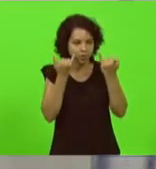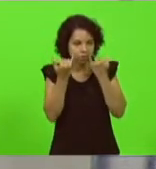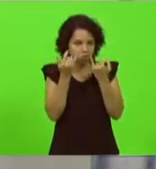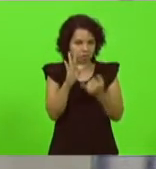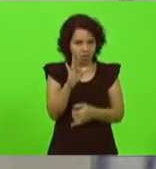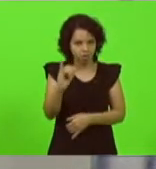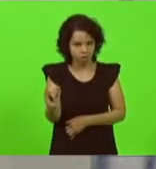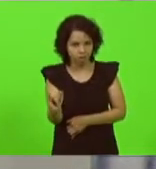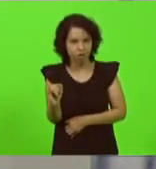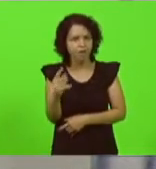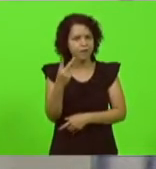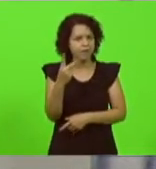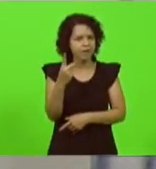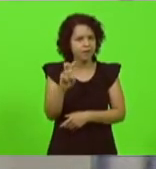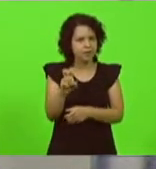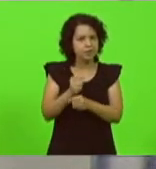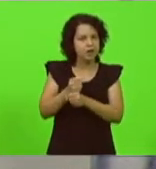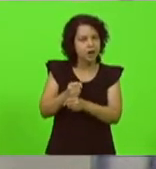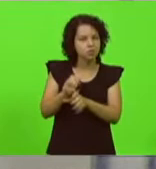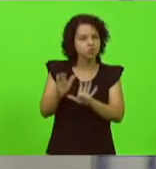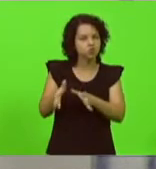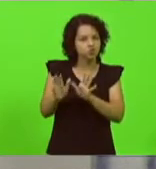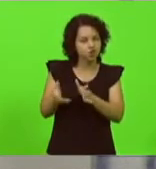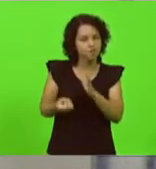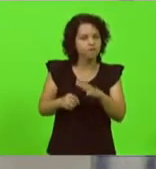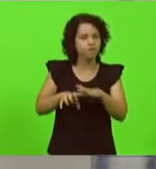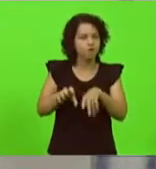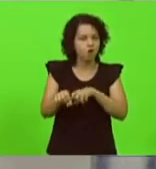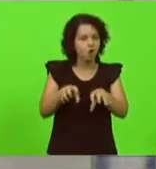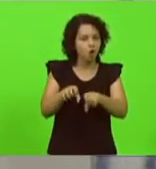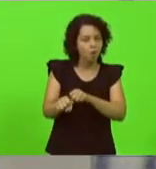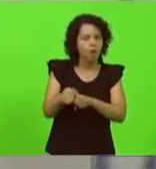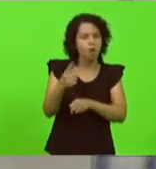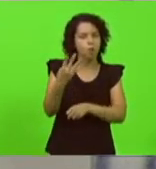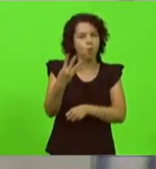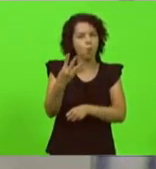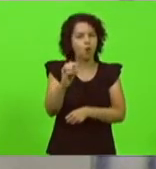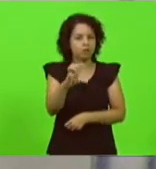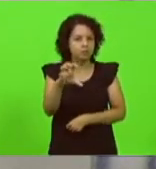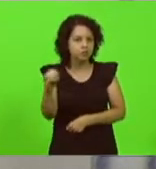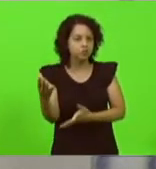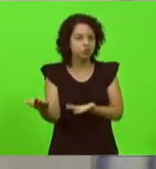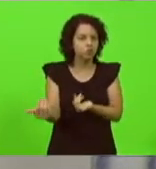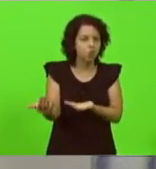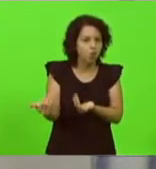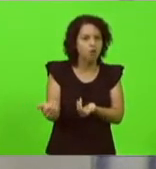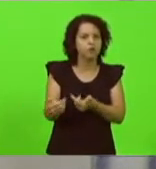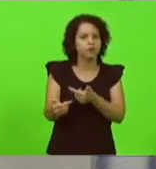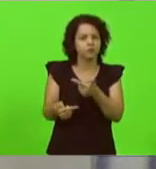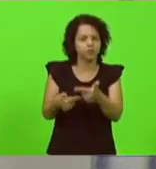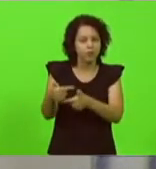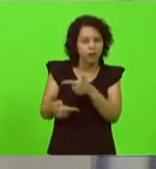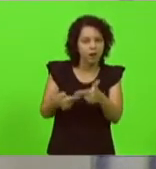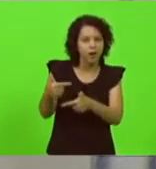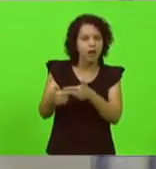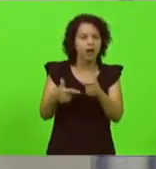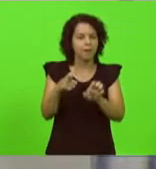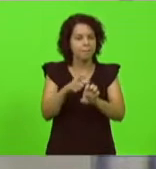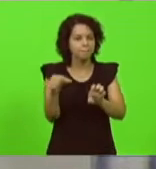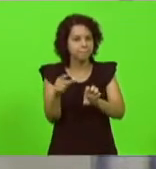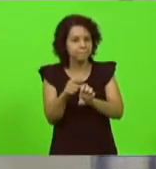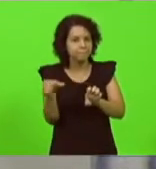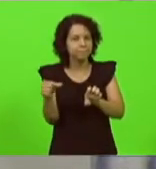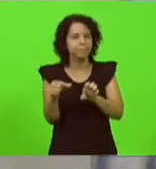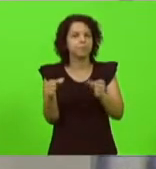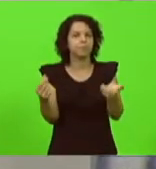de 15 anos que forma em média 400 jovens para trabalhar nas grandes empresas de informática